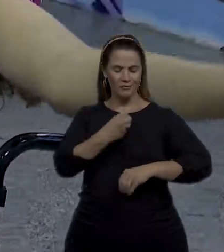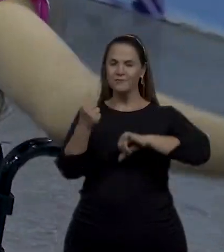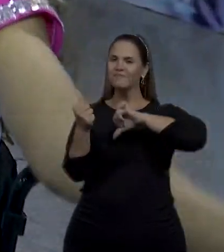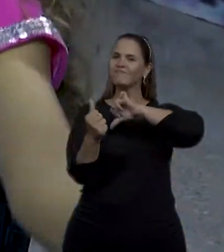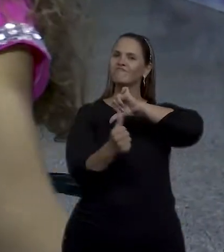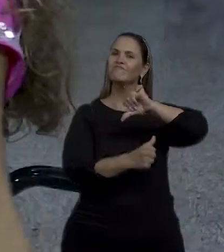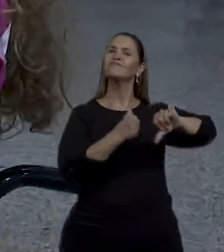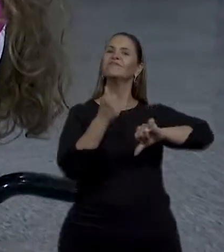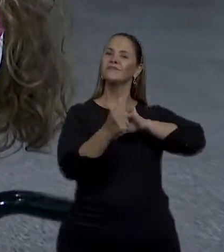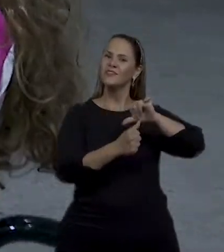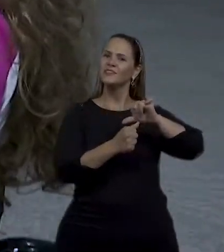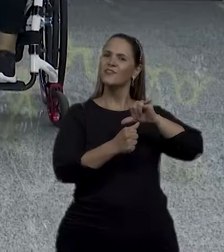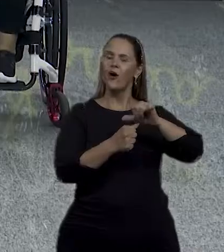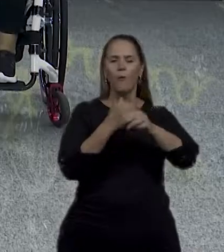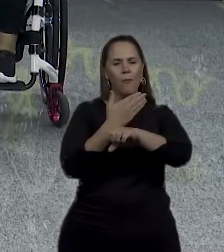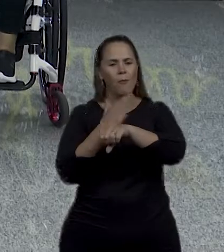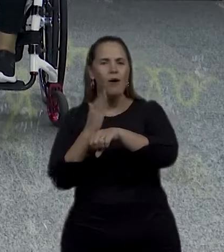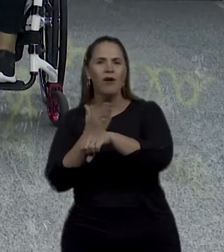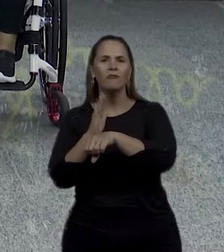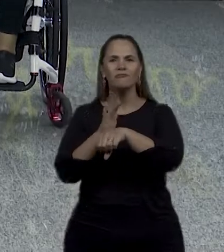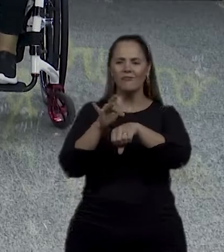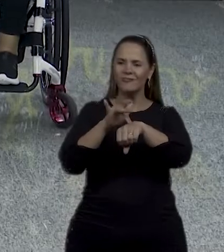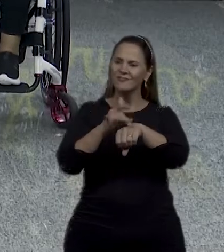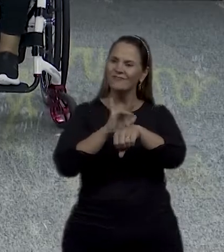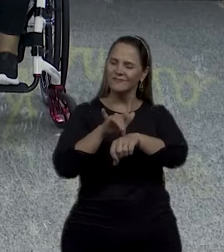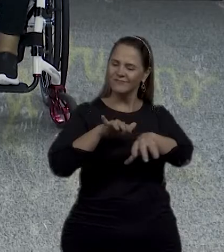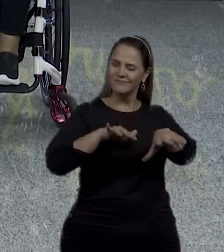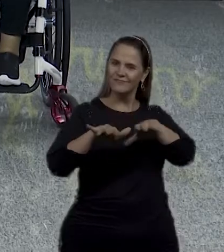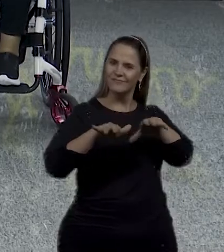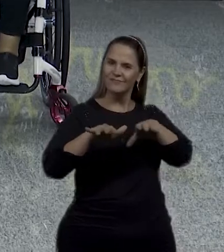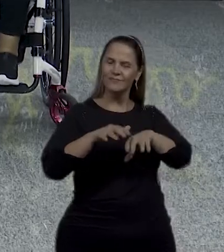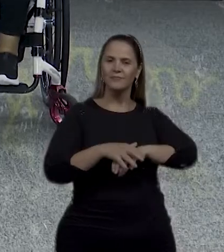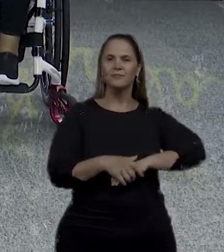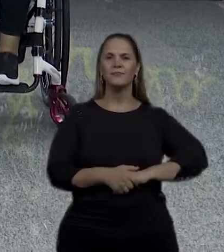vidas por meio de coreografias com muito movimento.